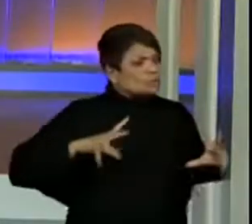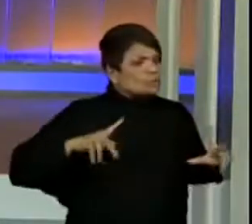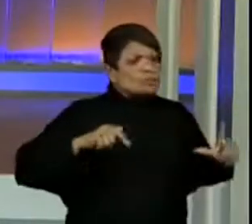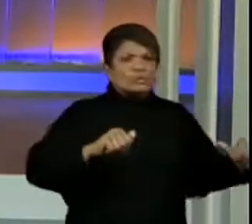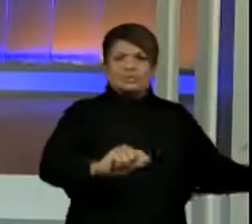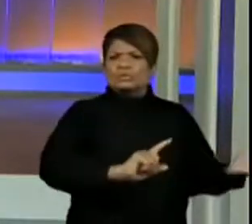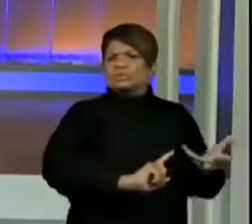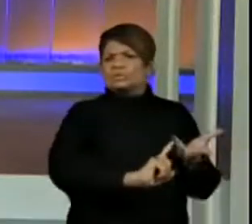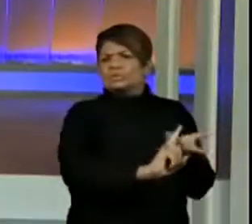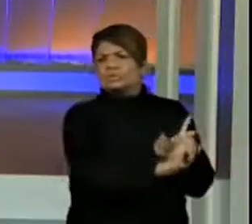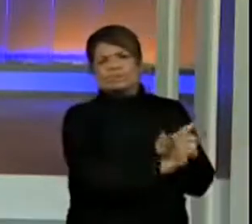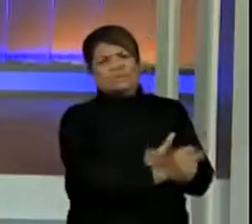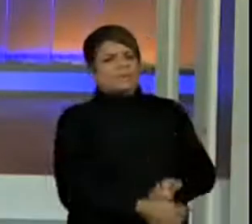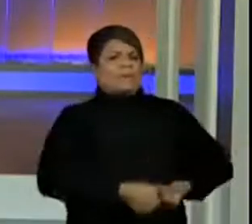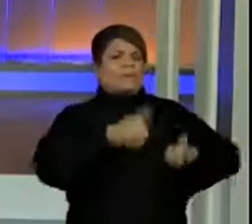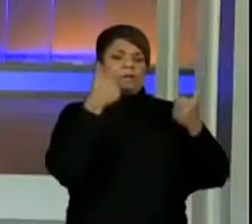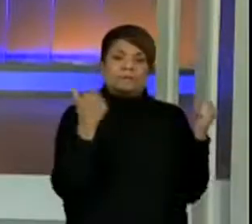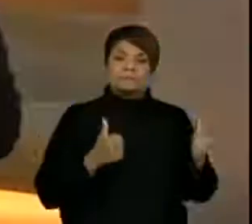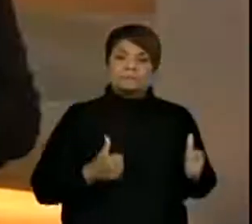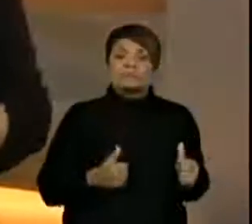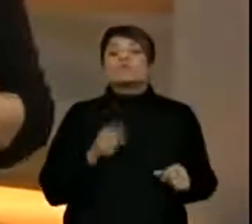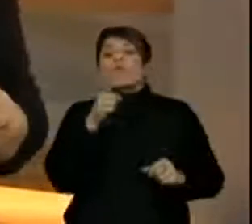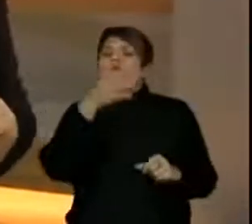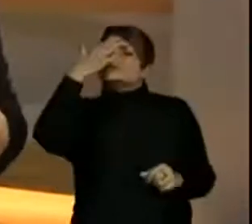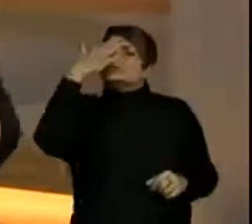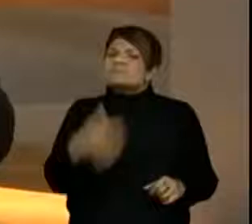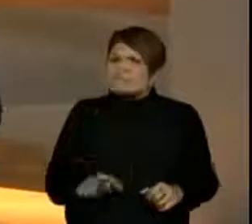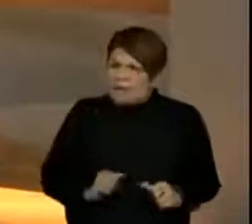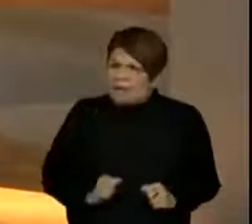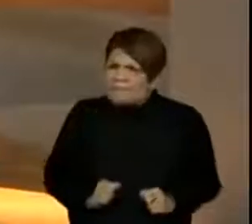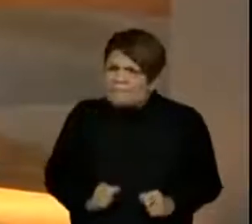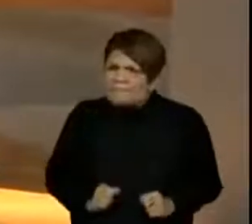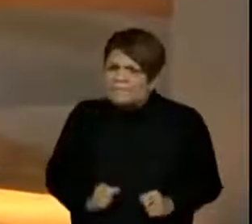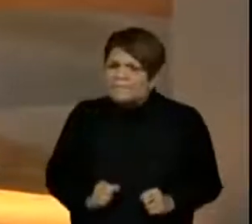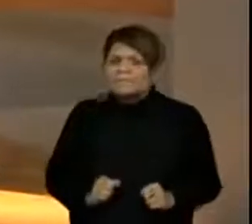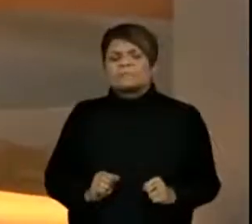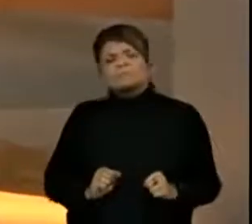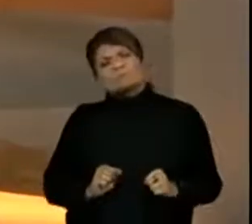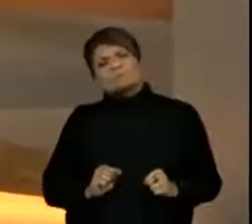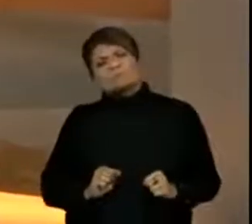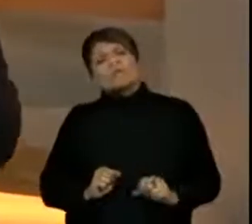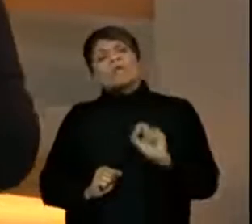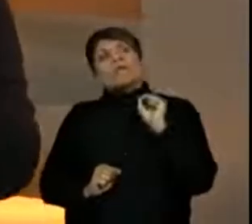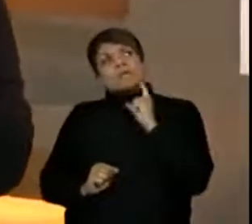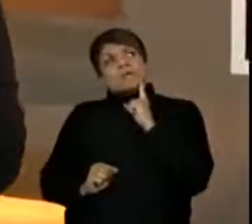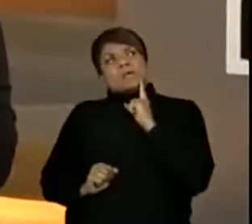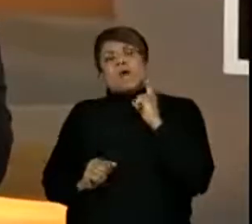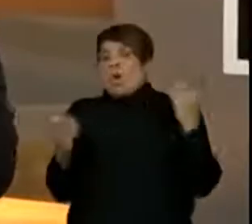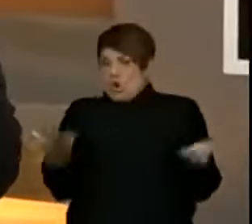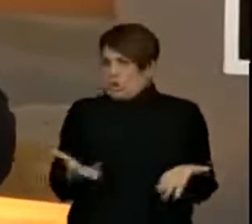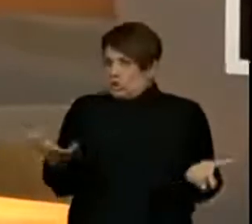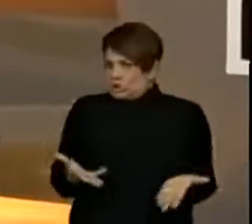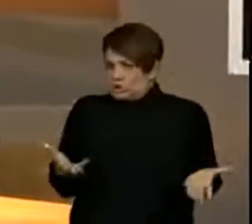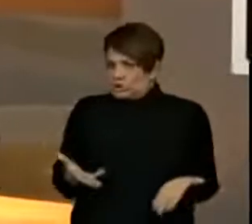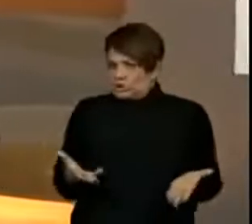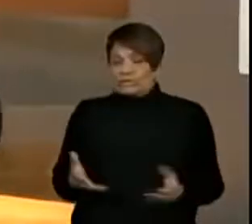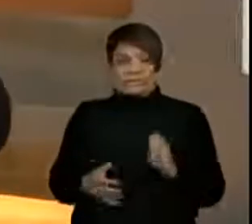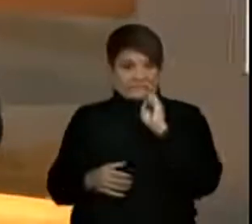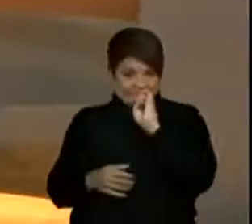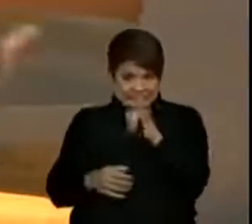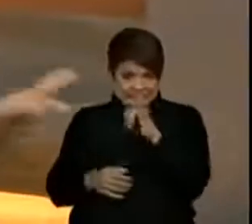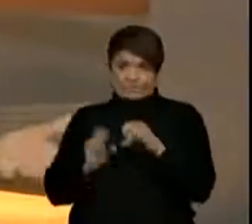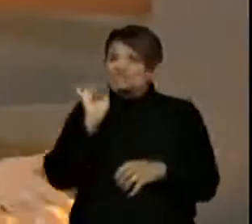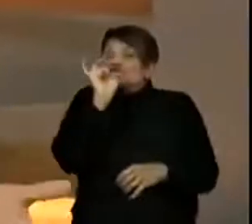melhoramentos. Você sabia que, hoje, se nós fôssemos apenas